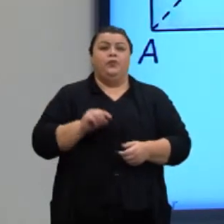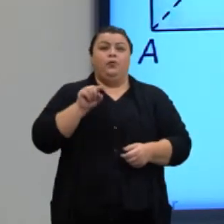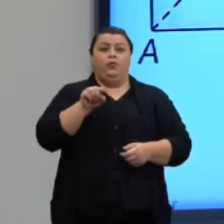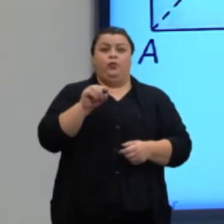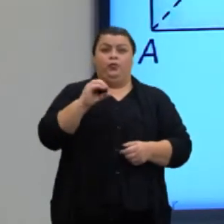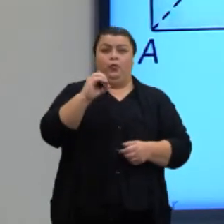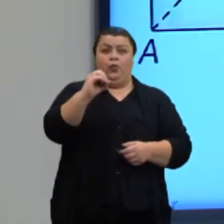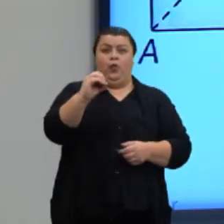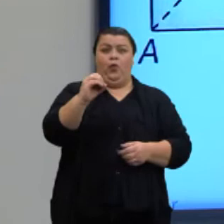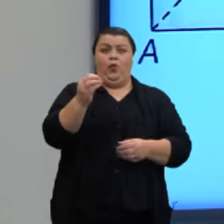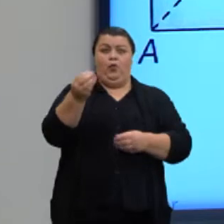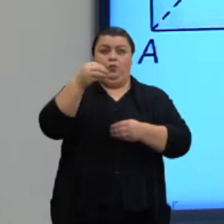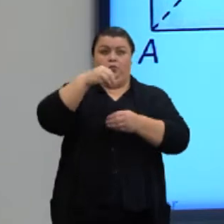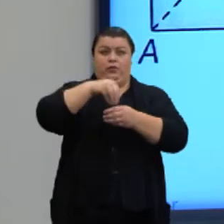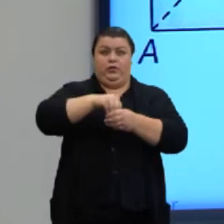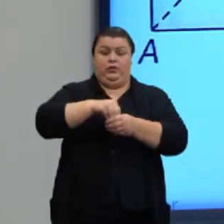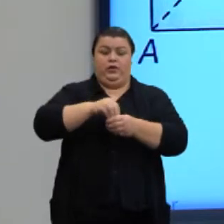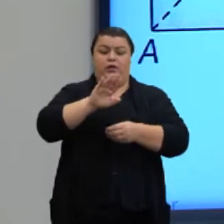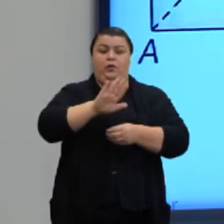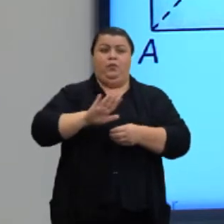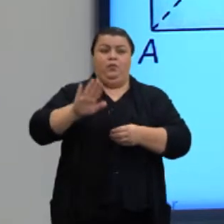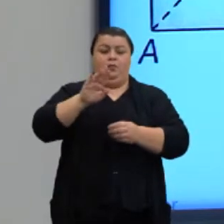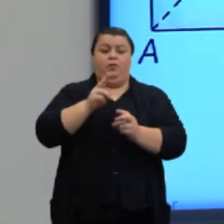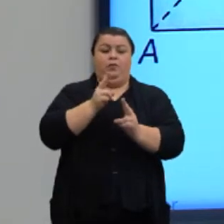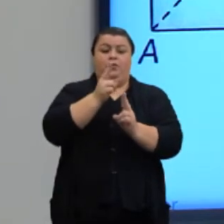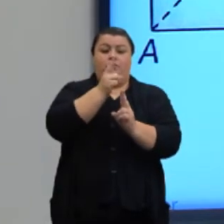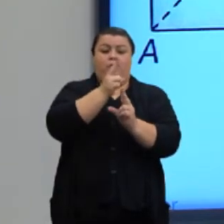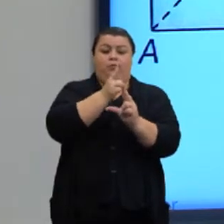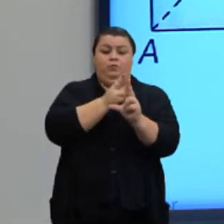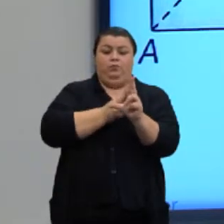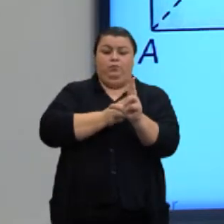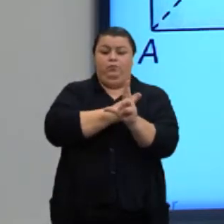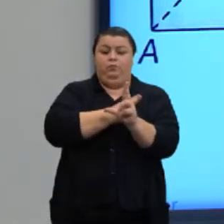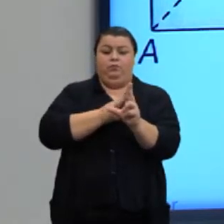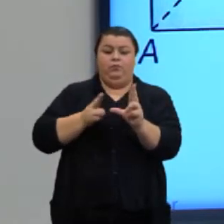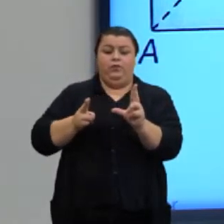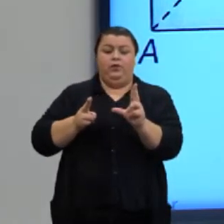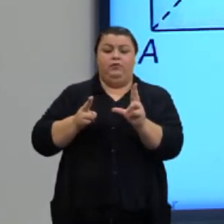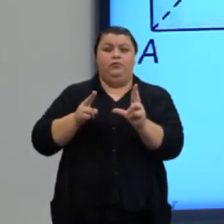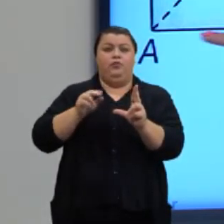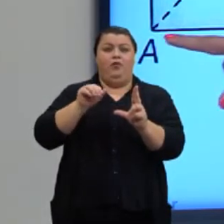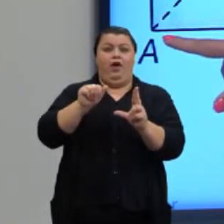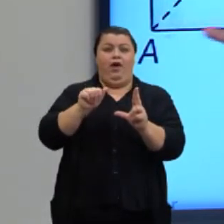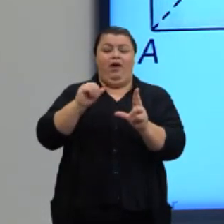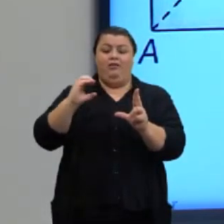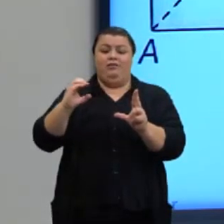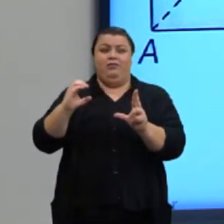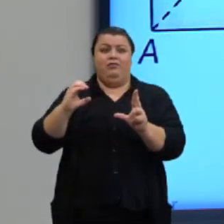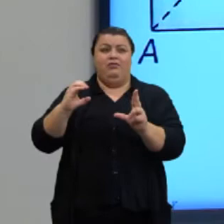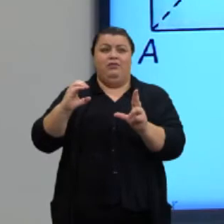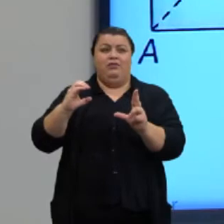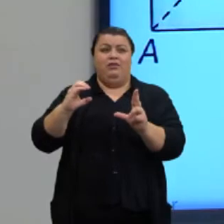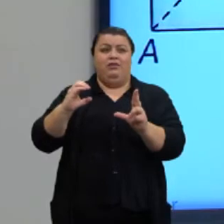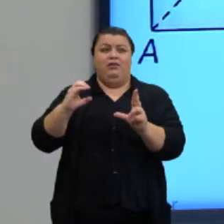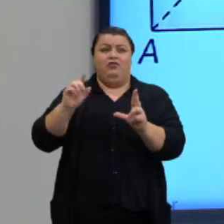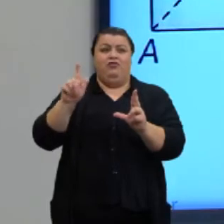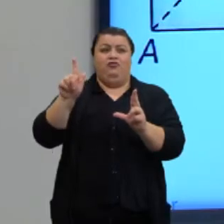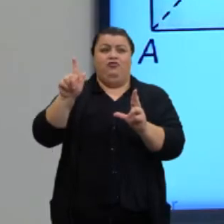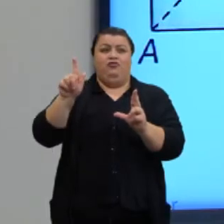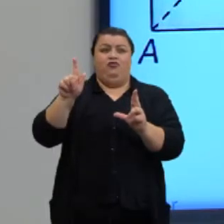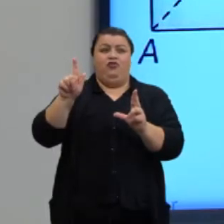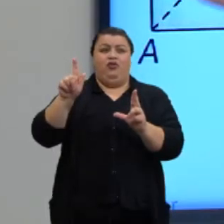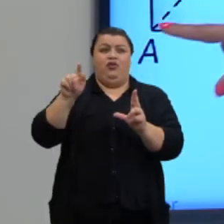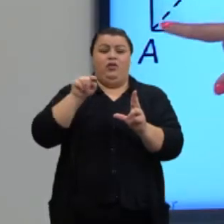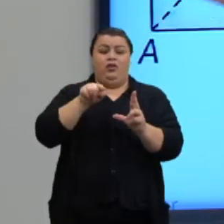pertence ao plano ACG. Vamos lá, o plano ACG. Ó, A, C, G.